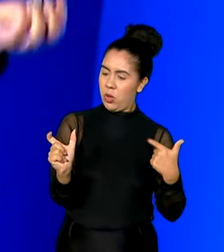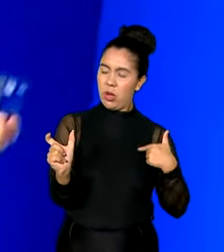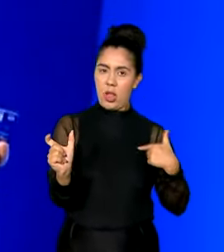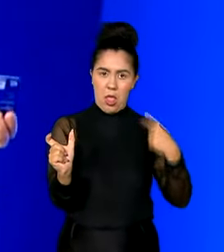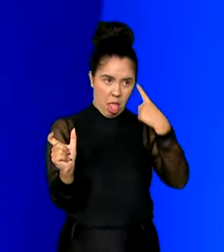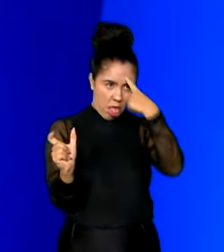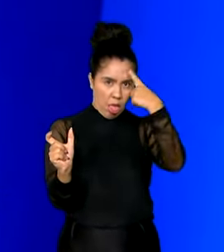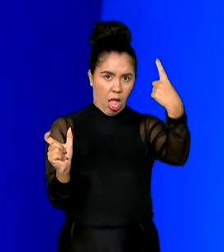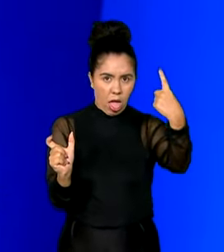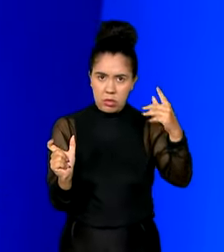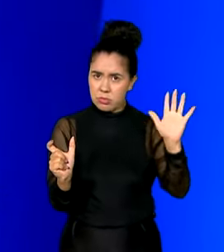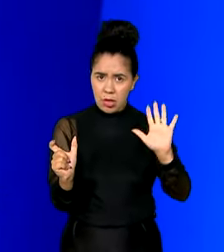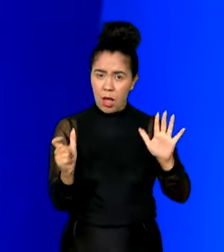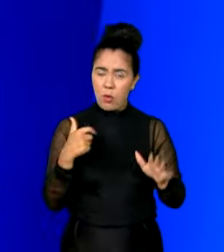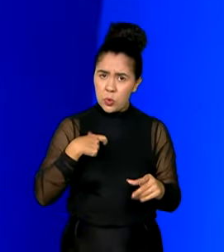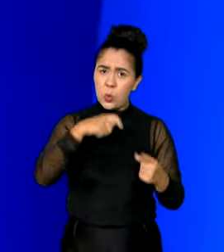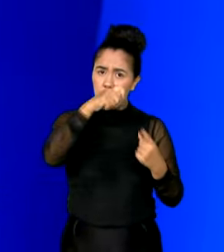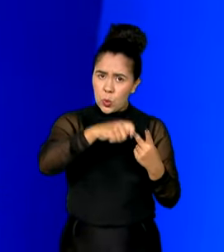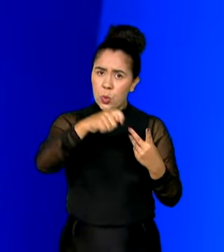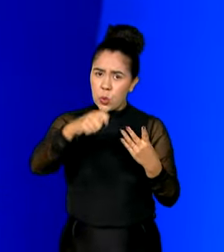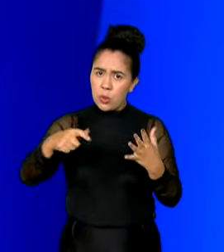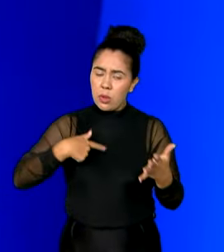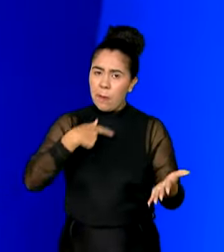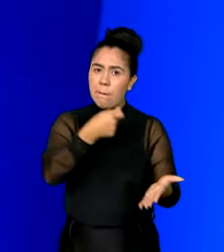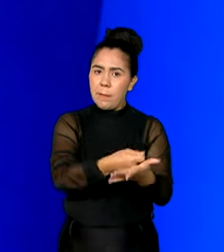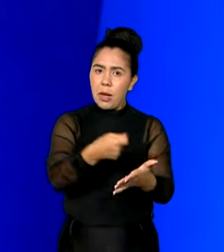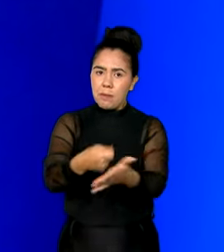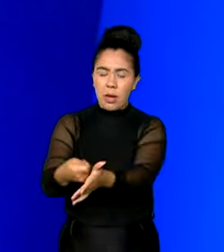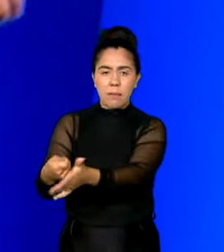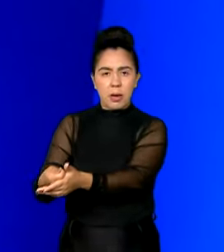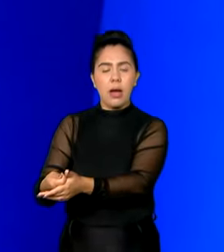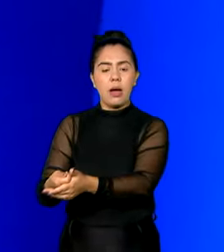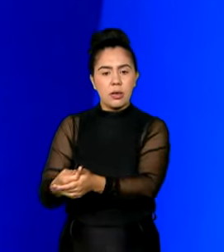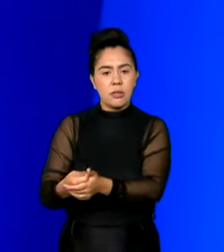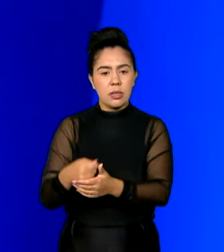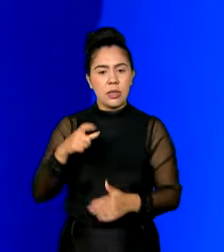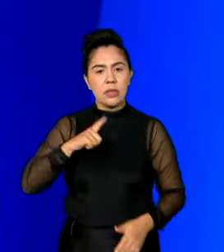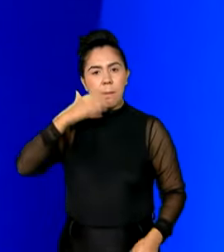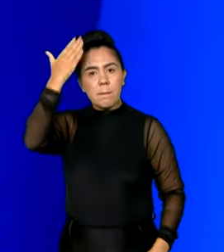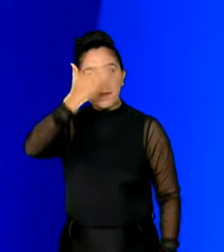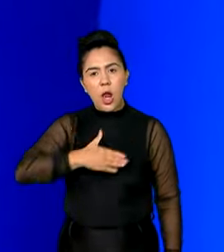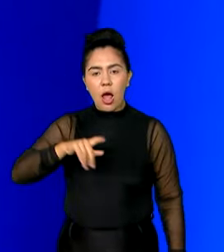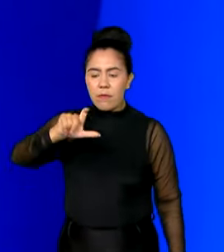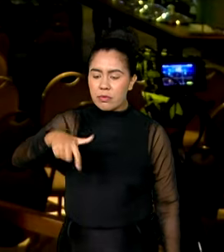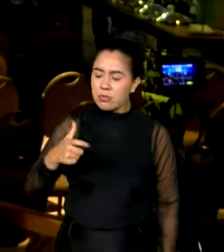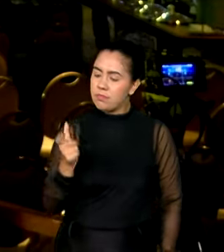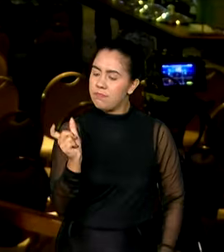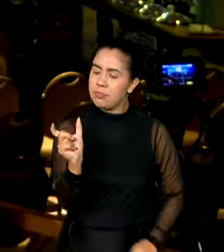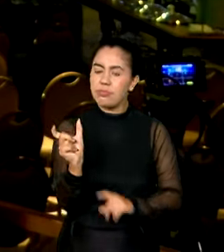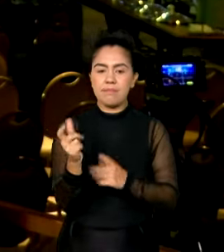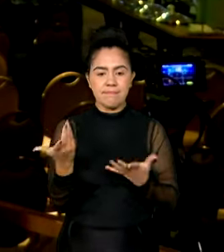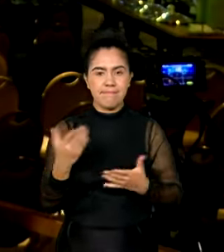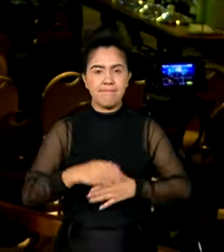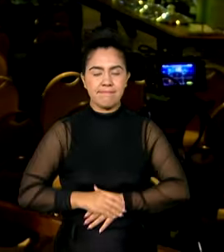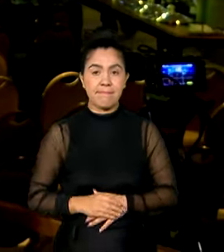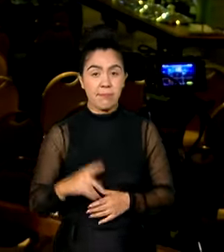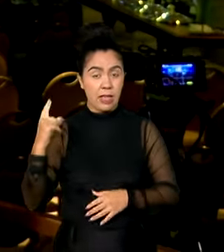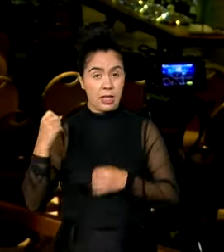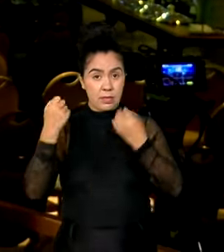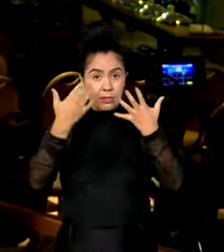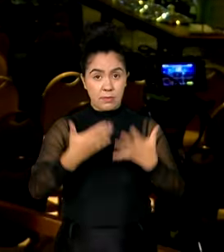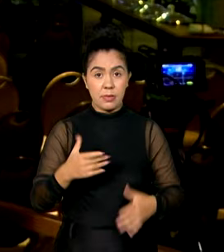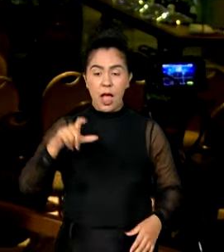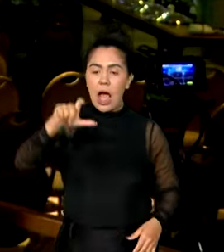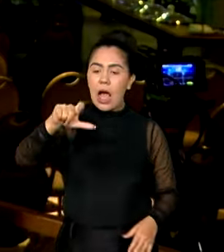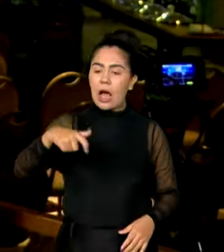inventando esse negócio. Eu pago por mês para ter uma identificação e para poder ter a regularização do meu serviço. Inicialmente, cartão MEI